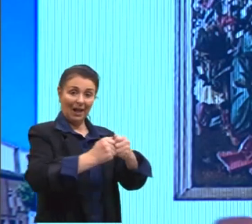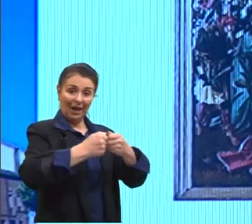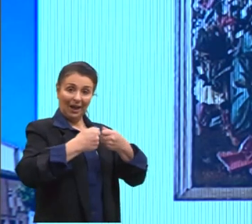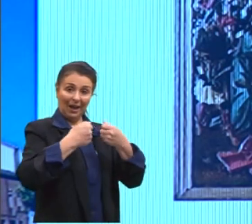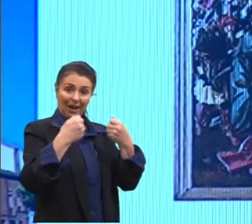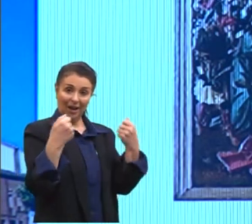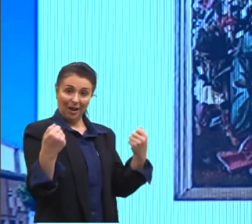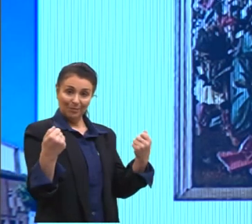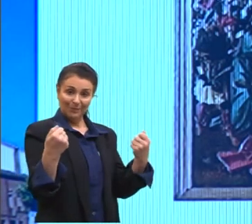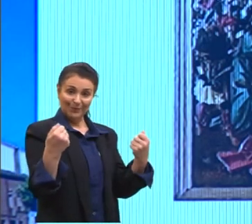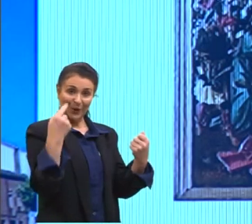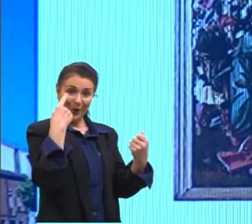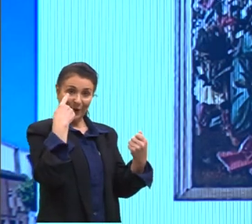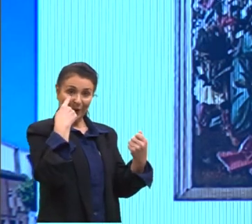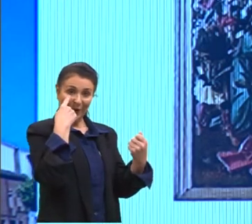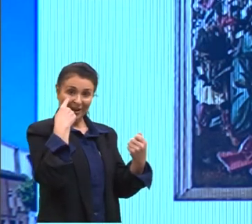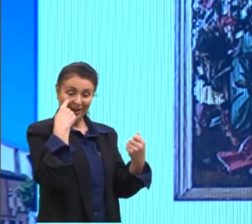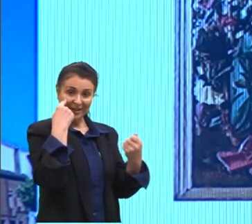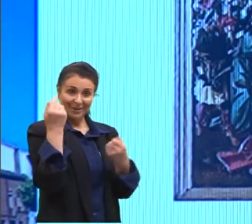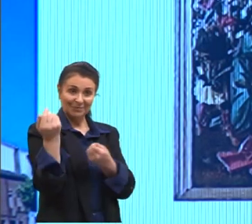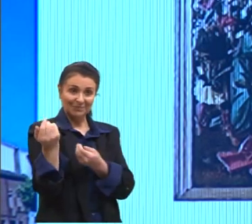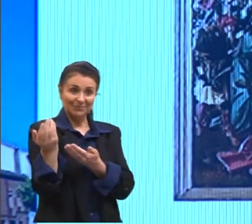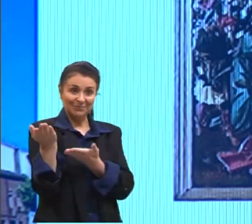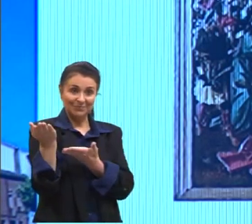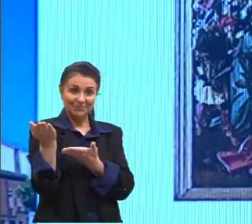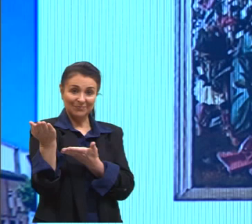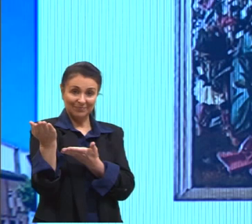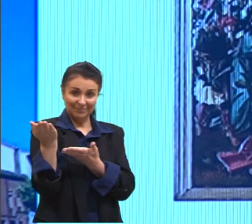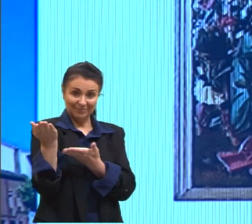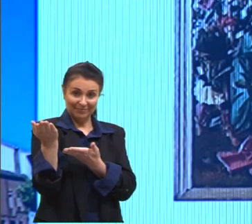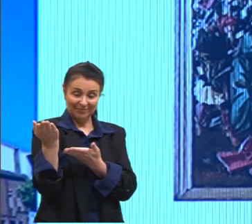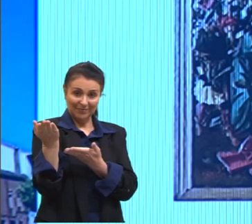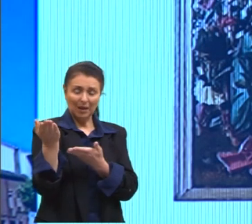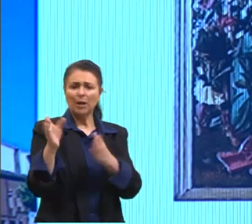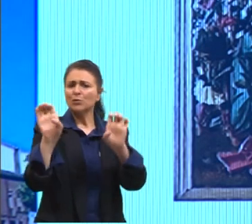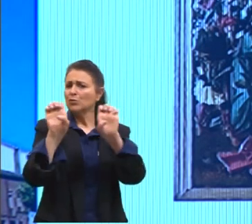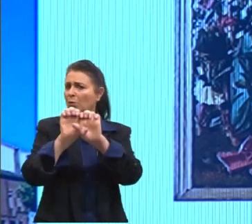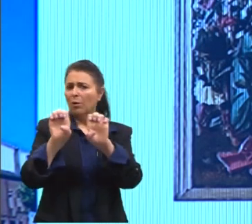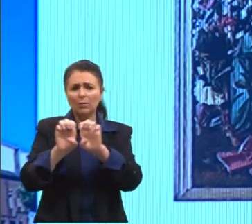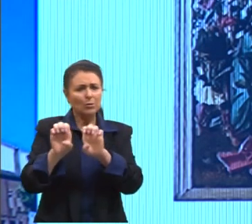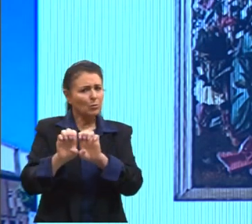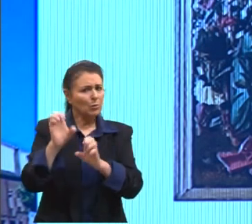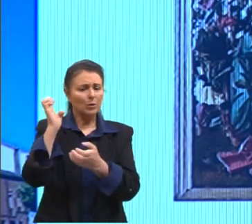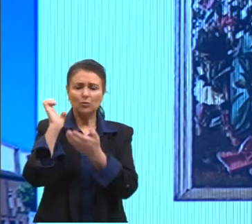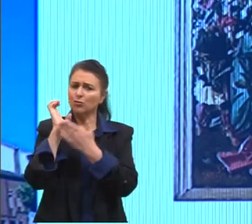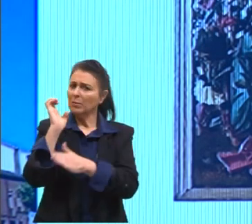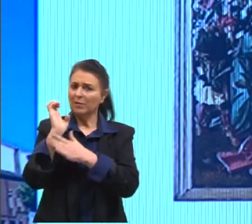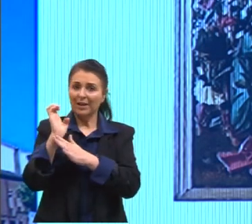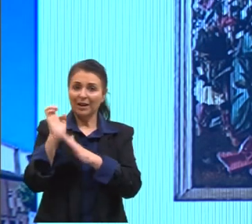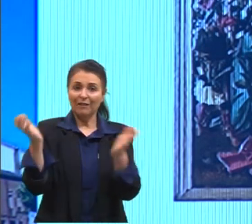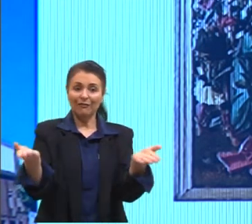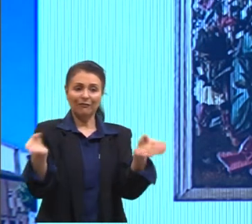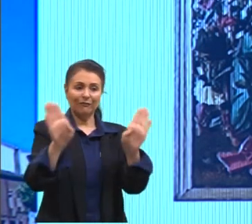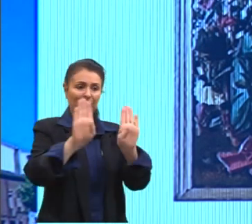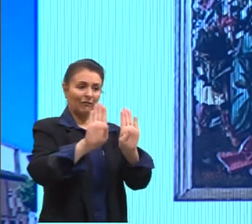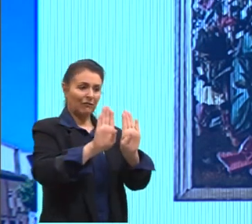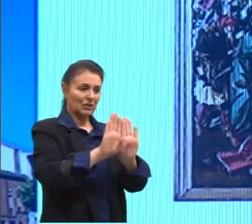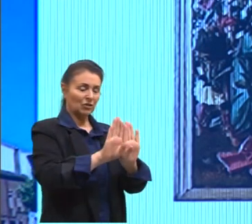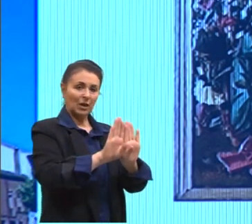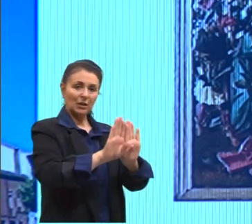que ele tem dois lados aqui, que, quando fechado, é apenas uma estrutura de madeira, e, ao abrir,